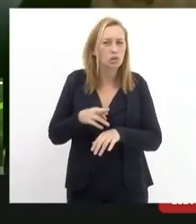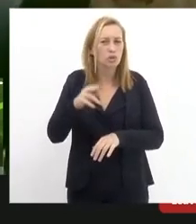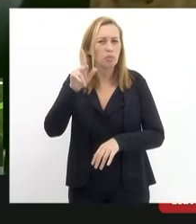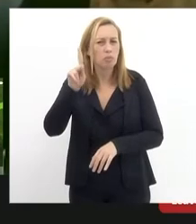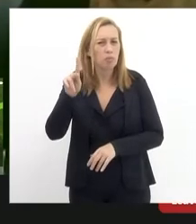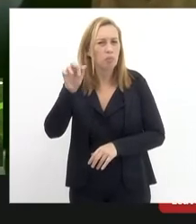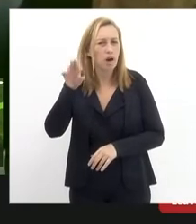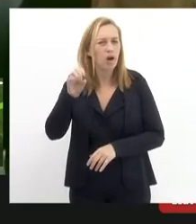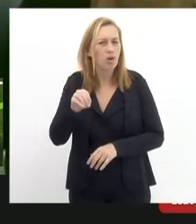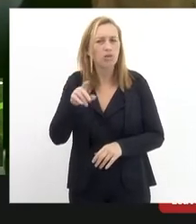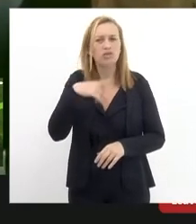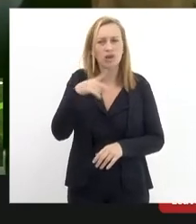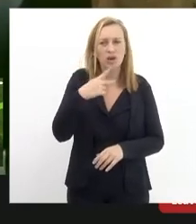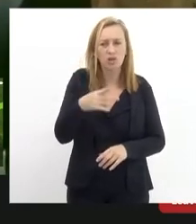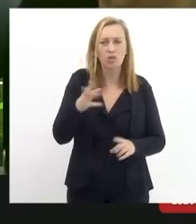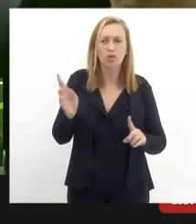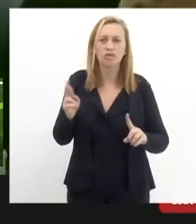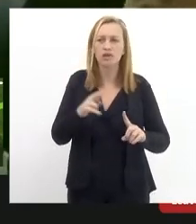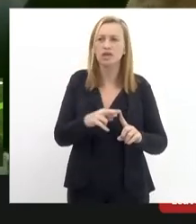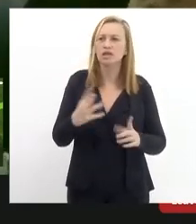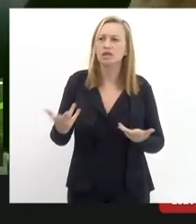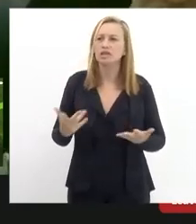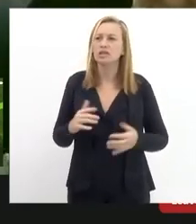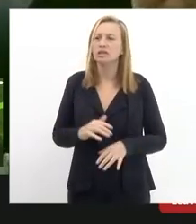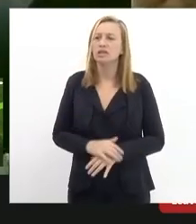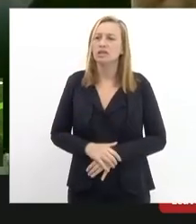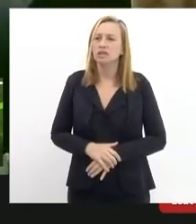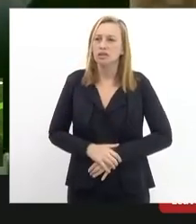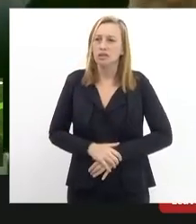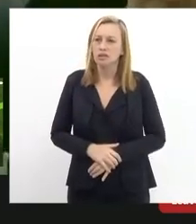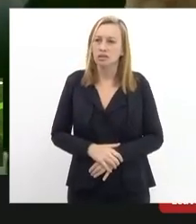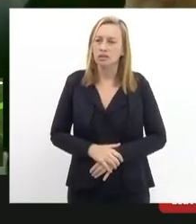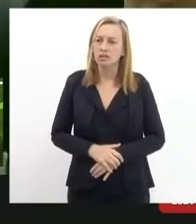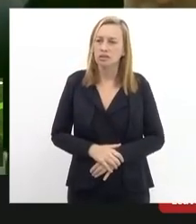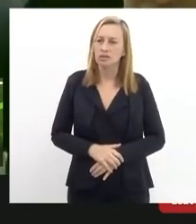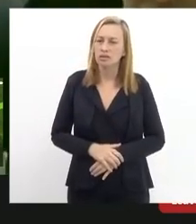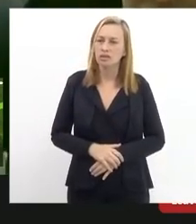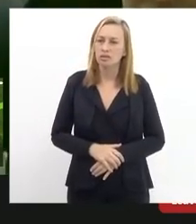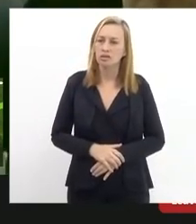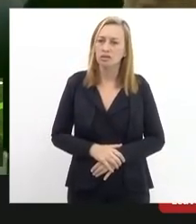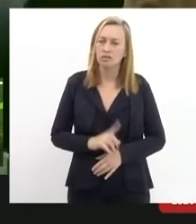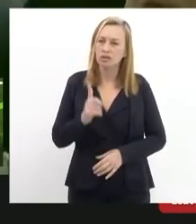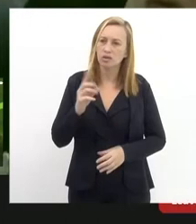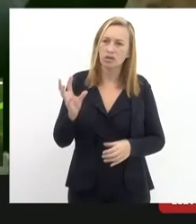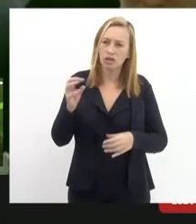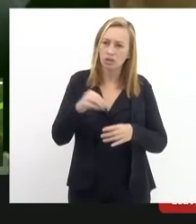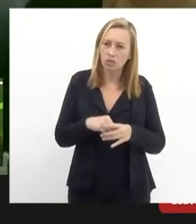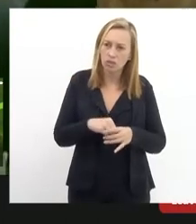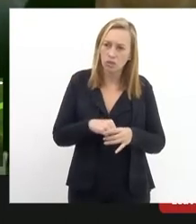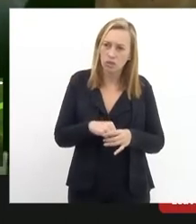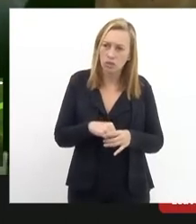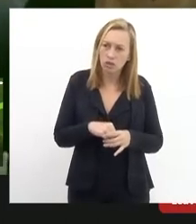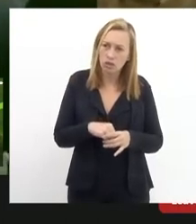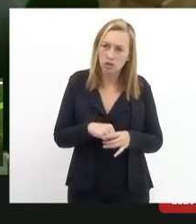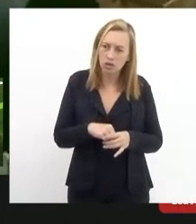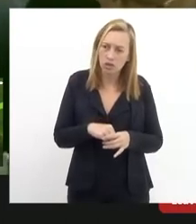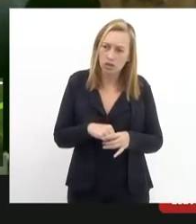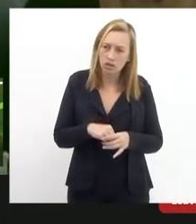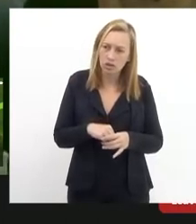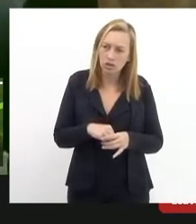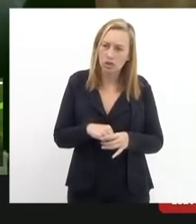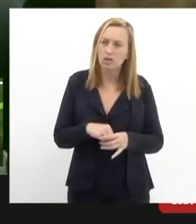fez referência de que o terminal Paula Marques não estaria inserido pelo que nos foi informado encontra-se sim